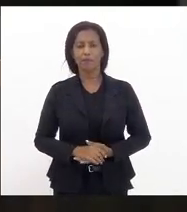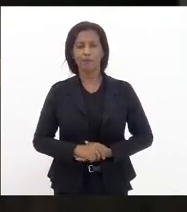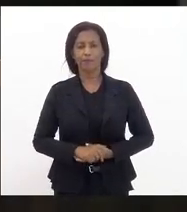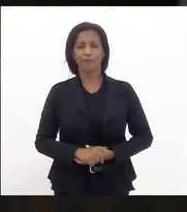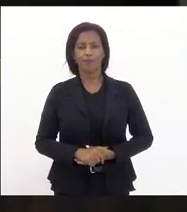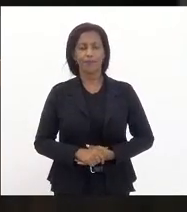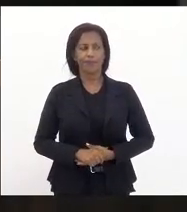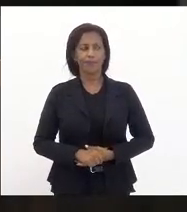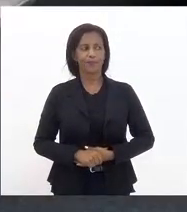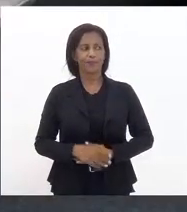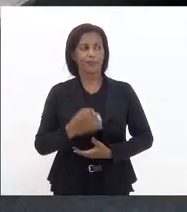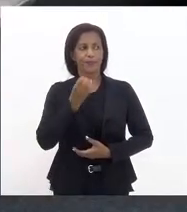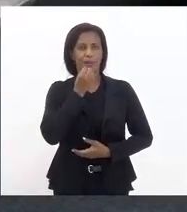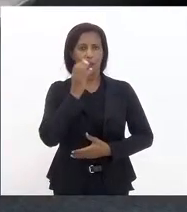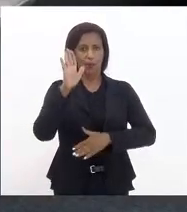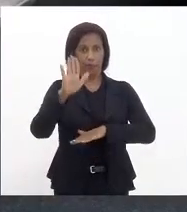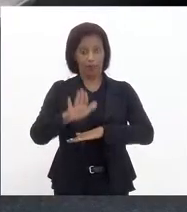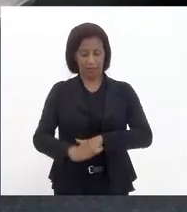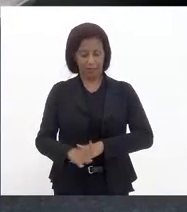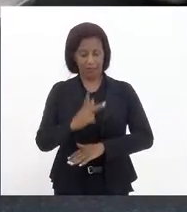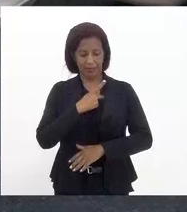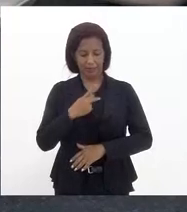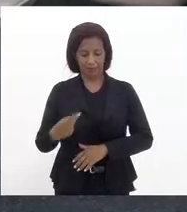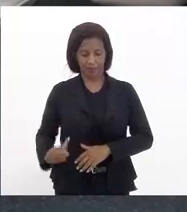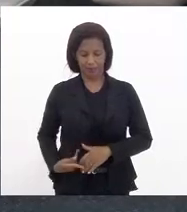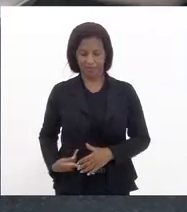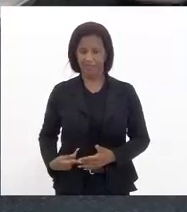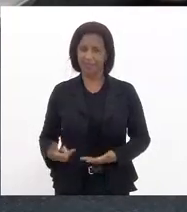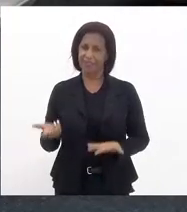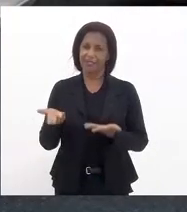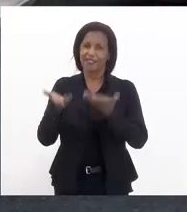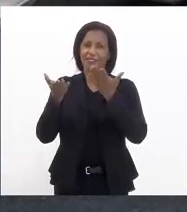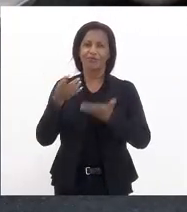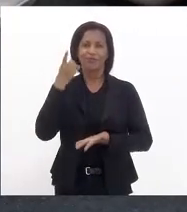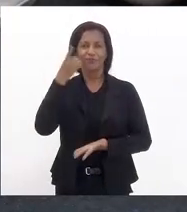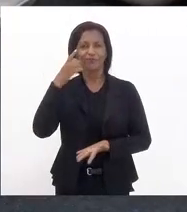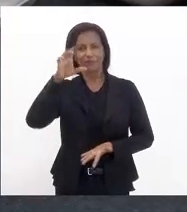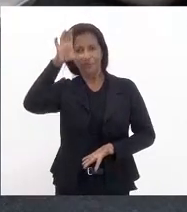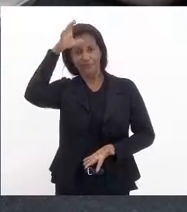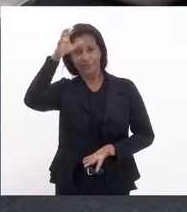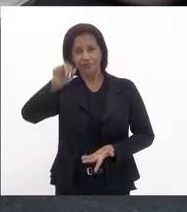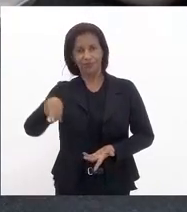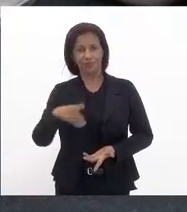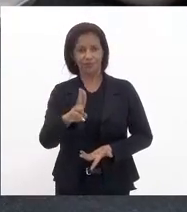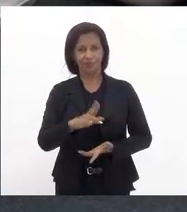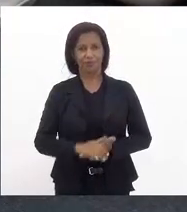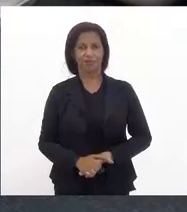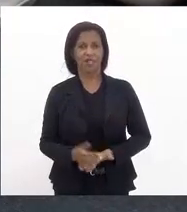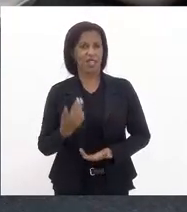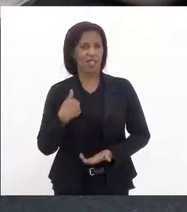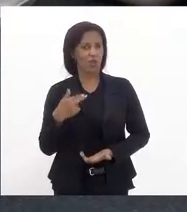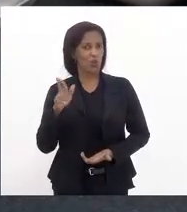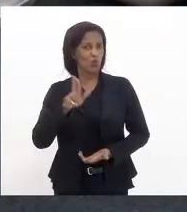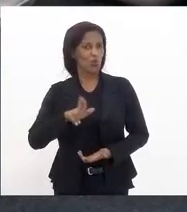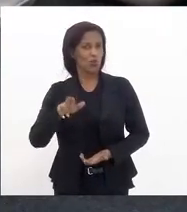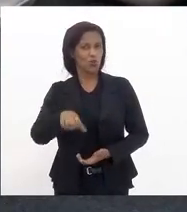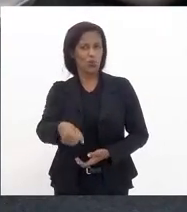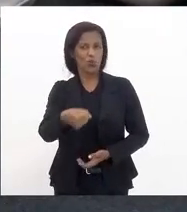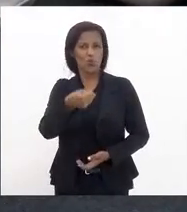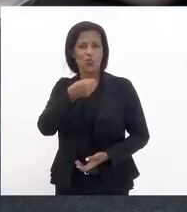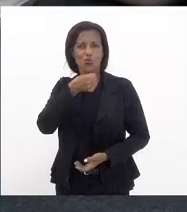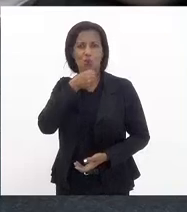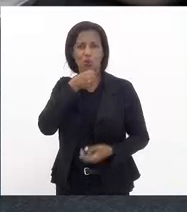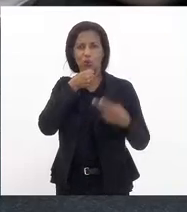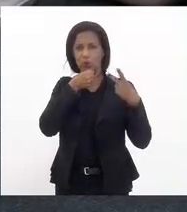Boa tarde tarde presidente nossa queridíssima deputada Tia Ju eu uso esse microfone para fazer